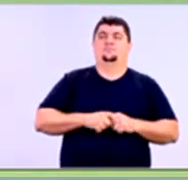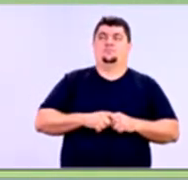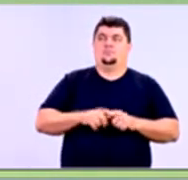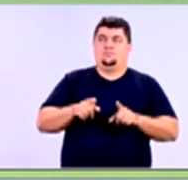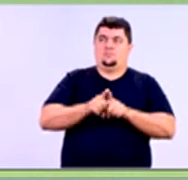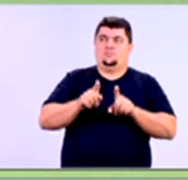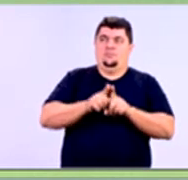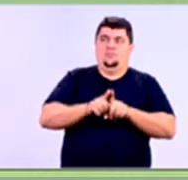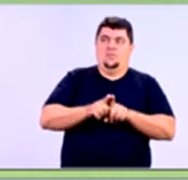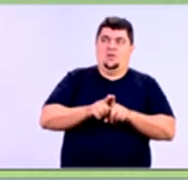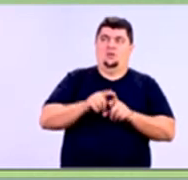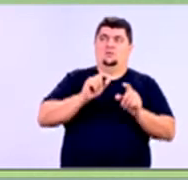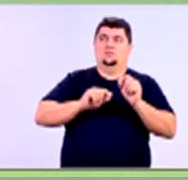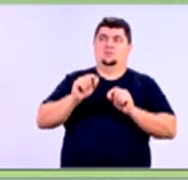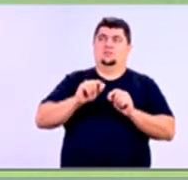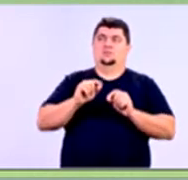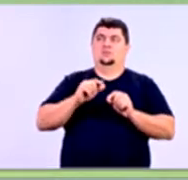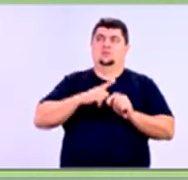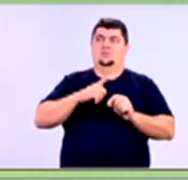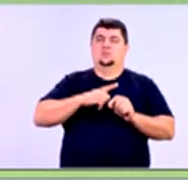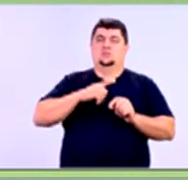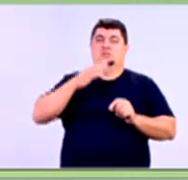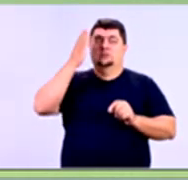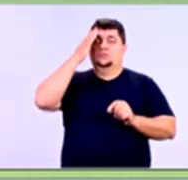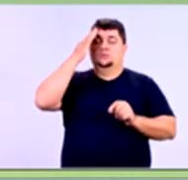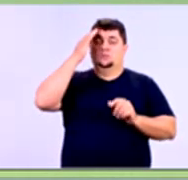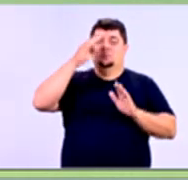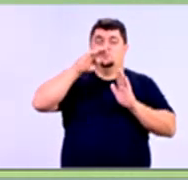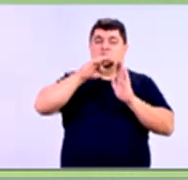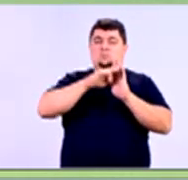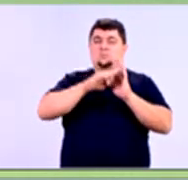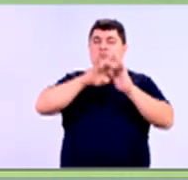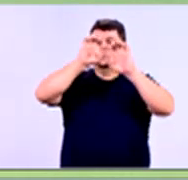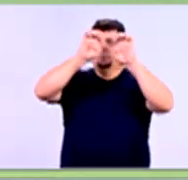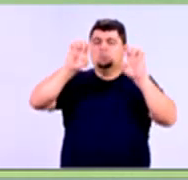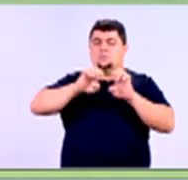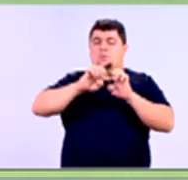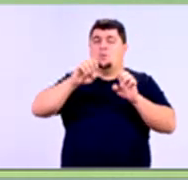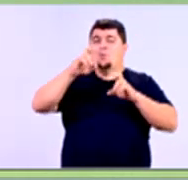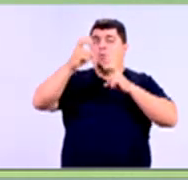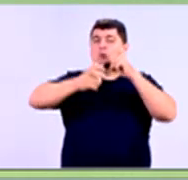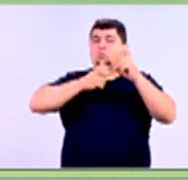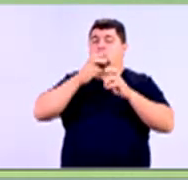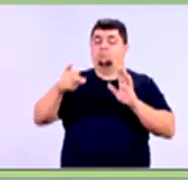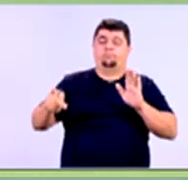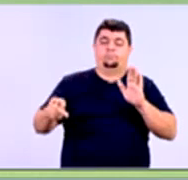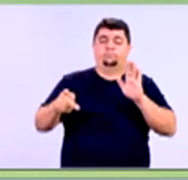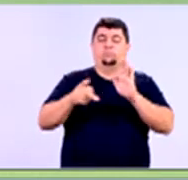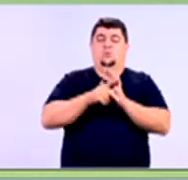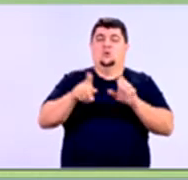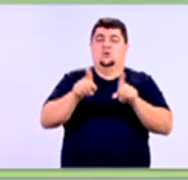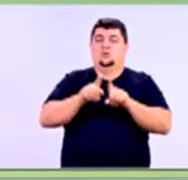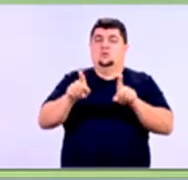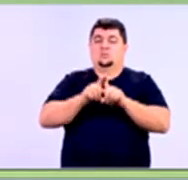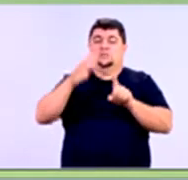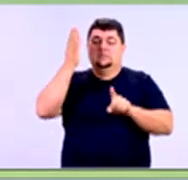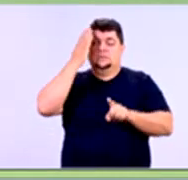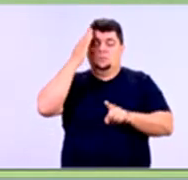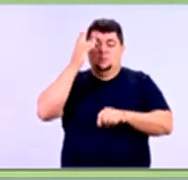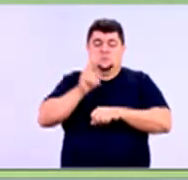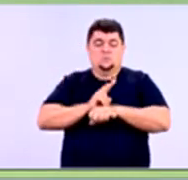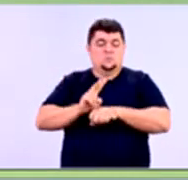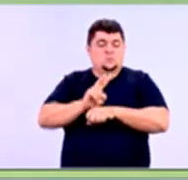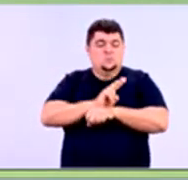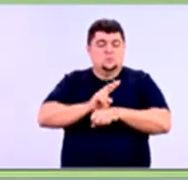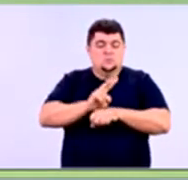gestão e mensuração de risco está ligado a sistemas de informação confiáveis e boas práticas de controle. Gente,